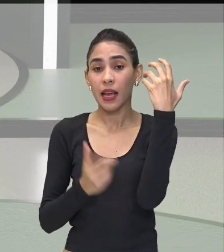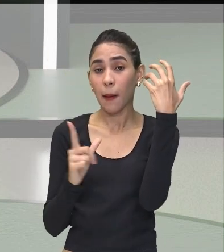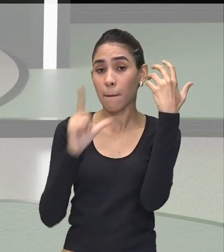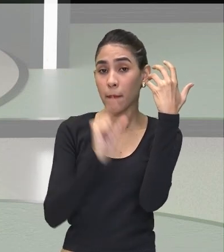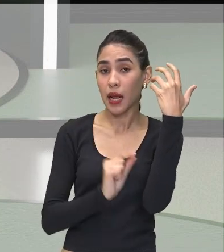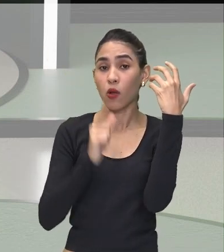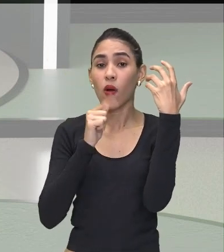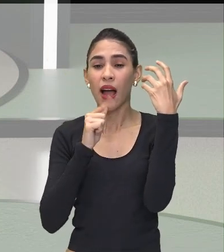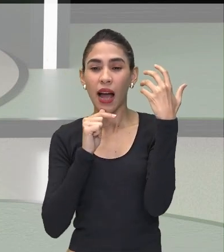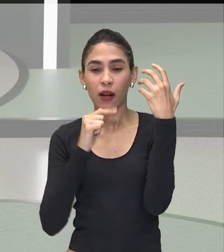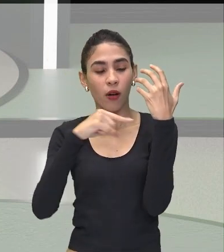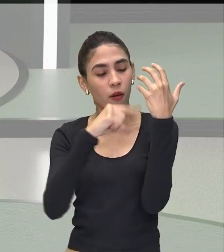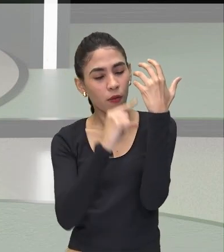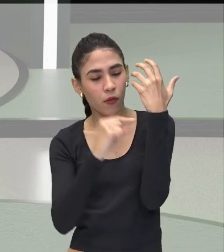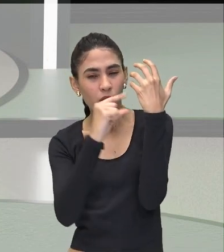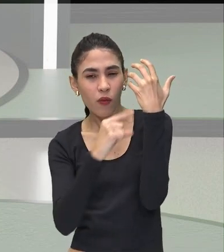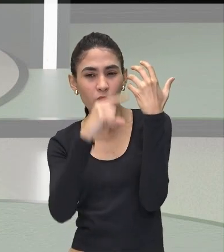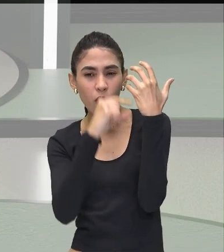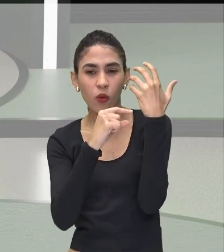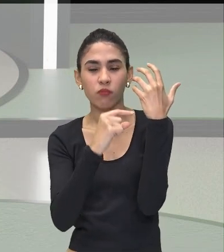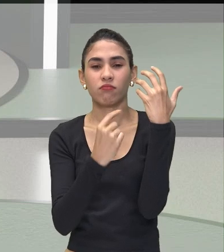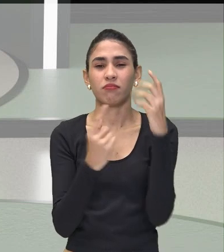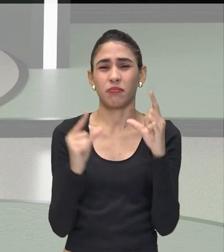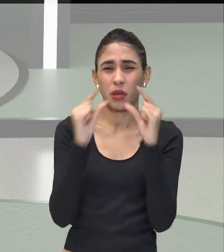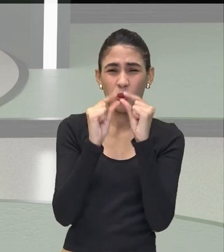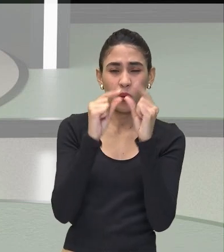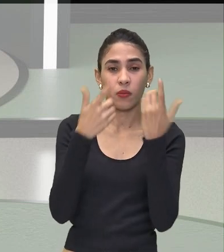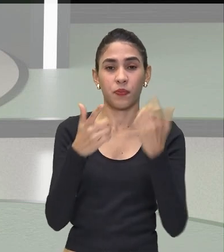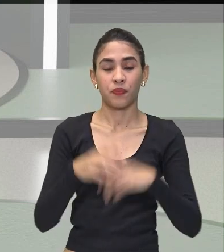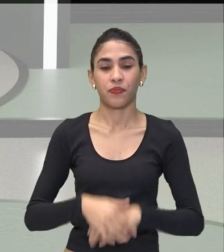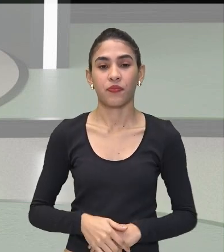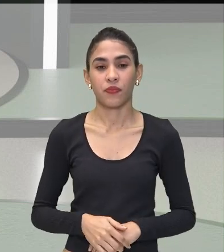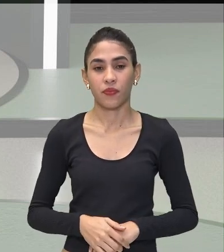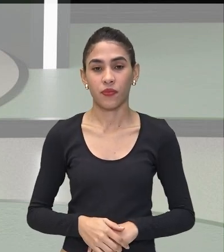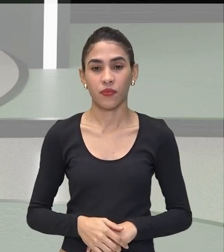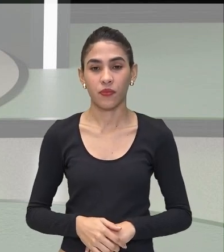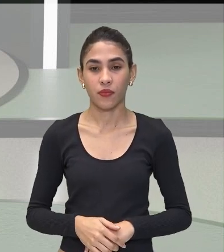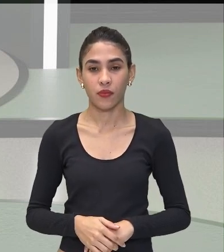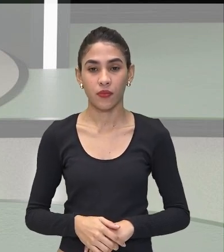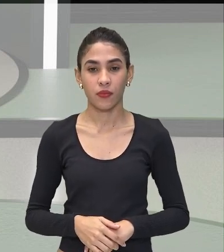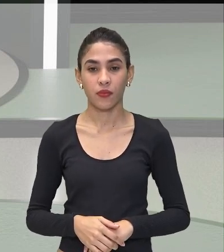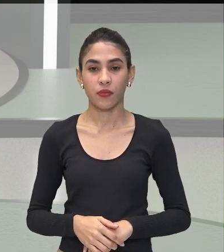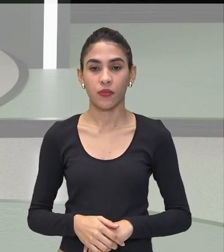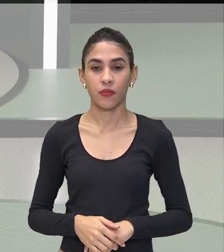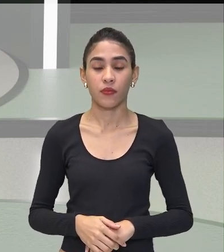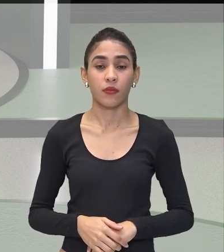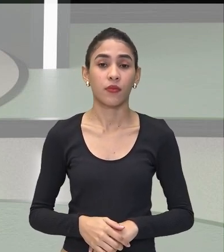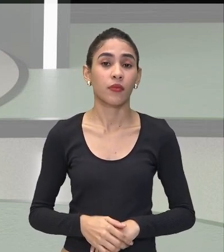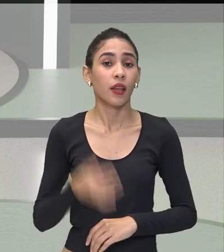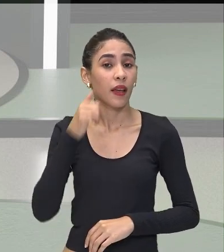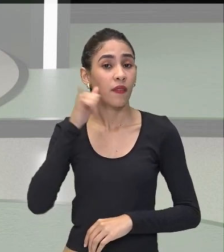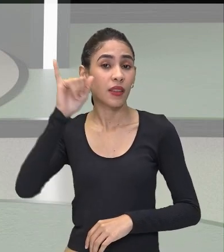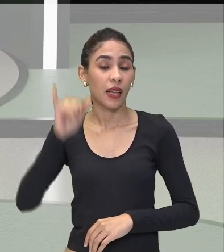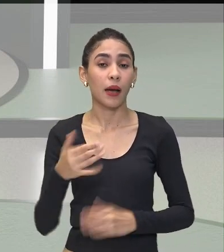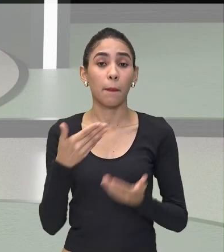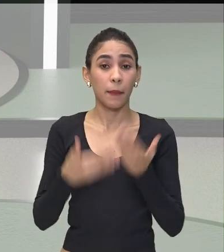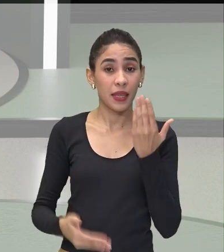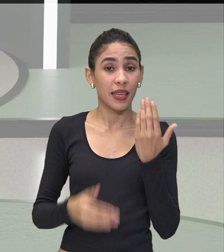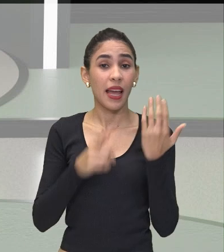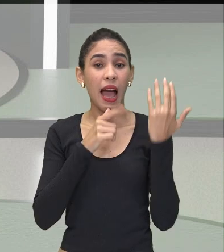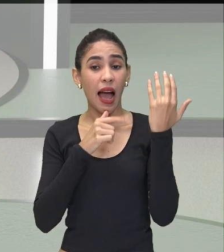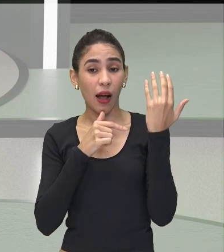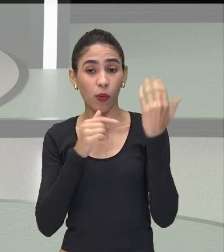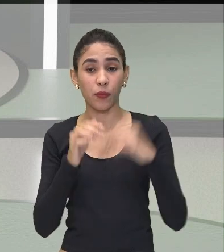Menores A vegetação Com folhas Pequenas Exatamente Nesse mesmo Sentido Evitar A perda D'água